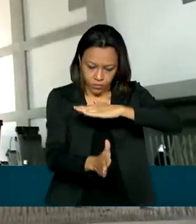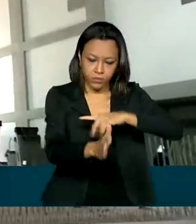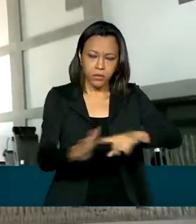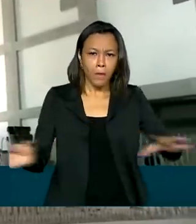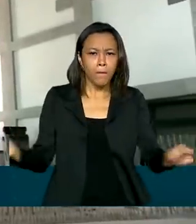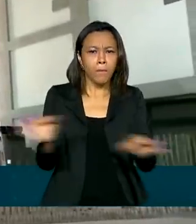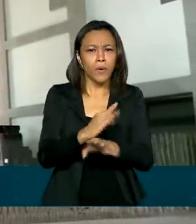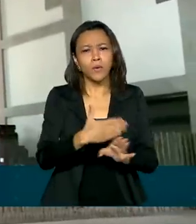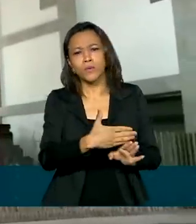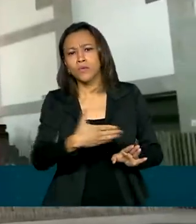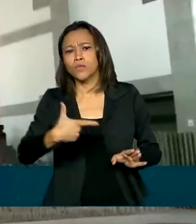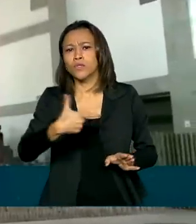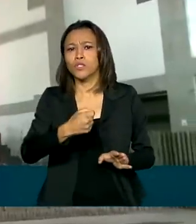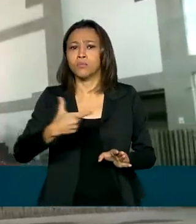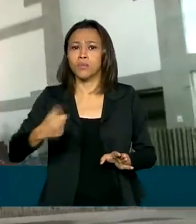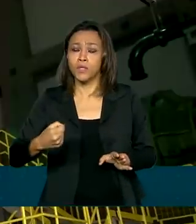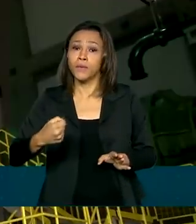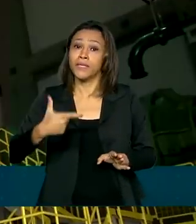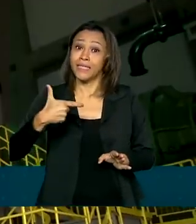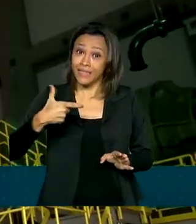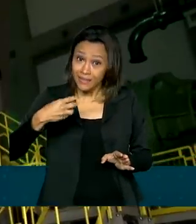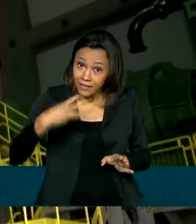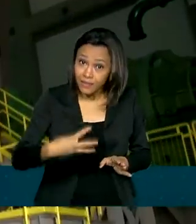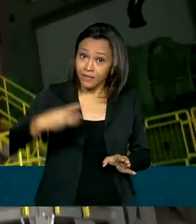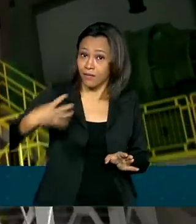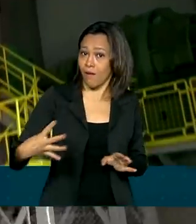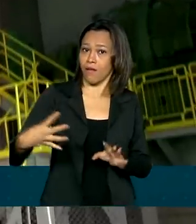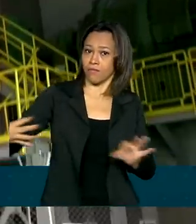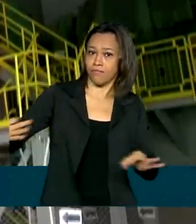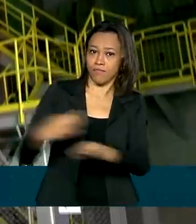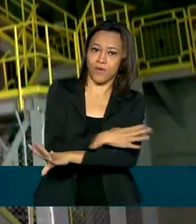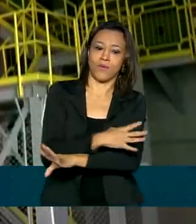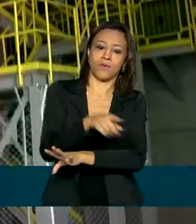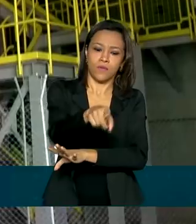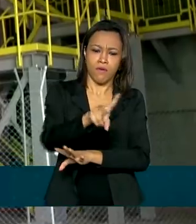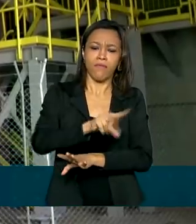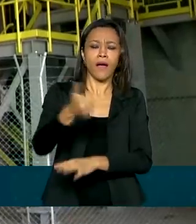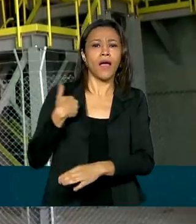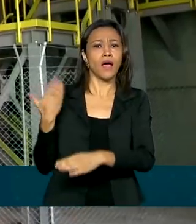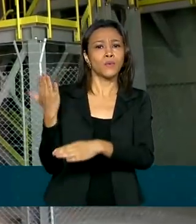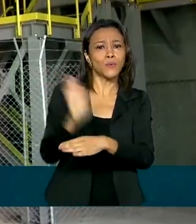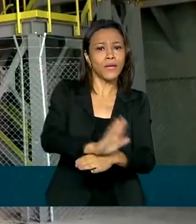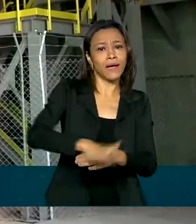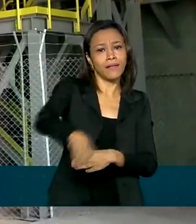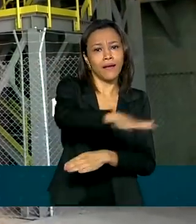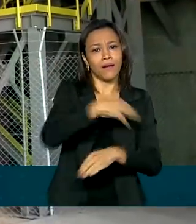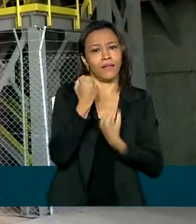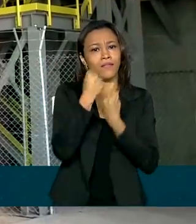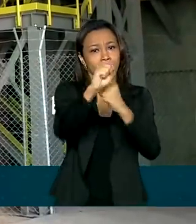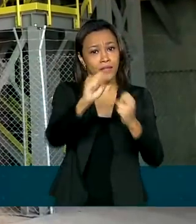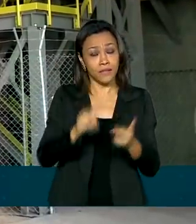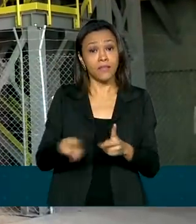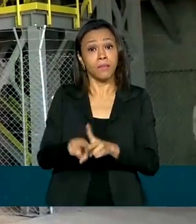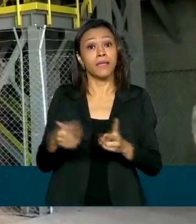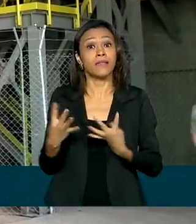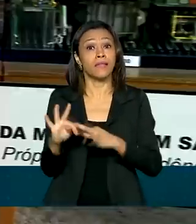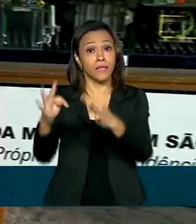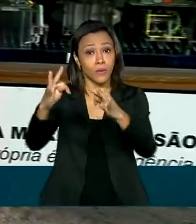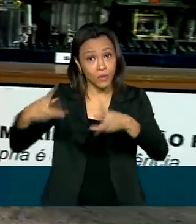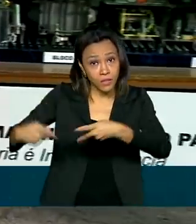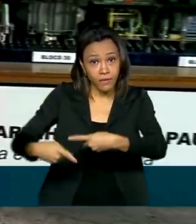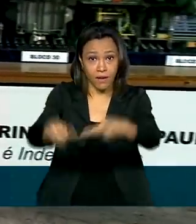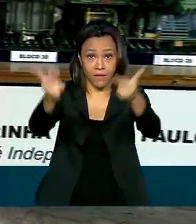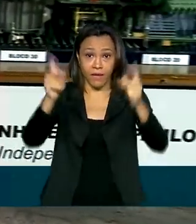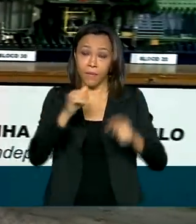2034. E, além de reforçar a área da defesa, vai contribuir também para trazer tecnologia para outros setores,